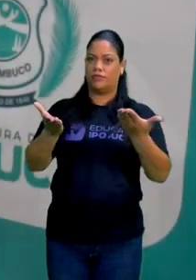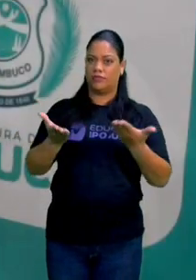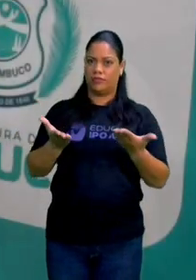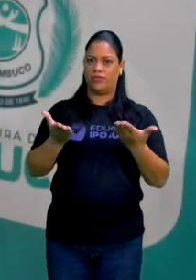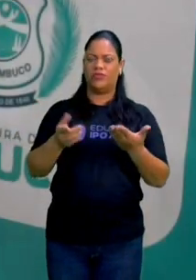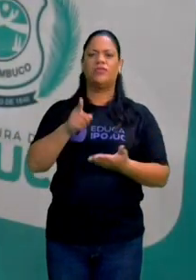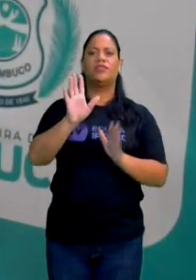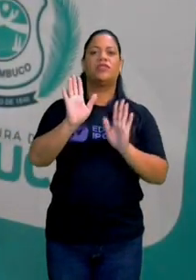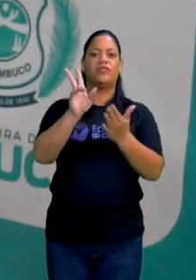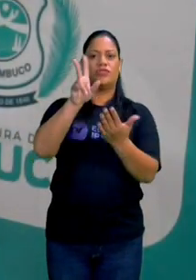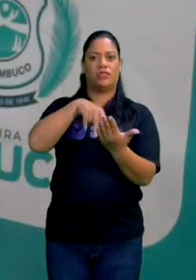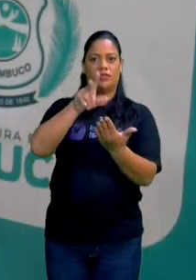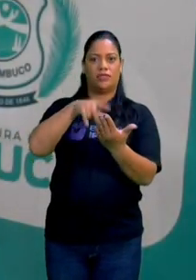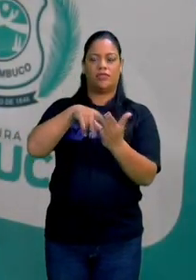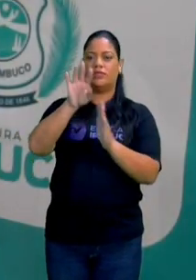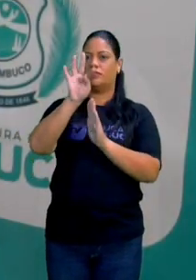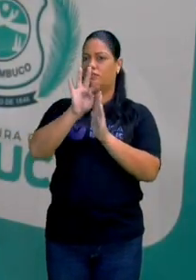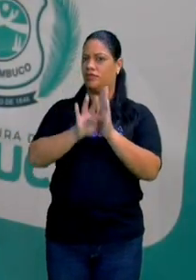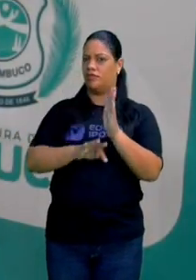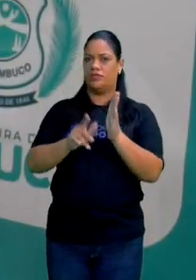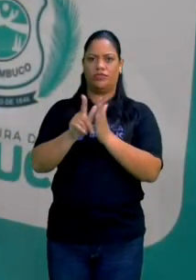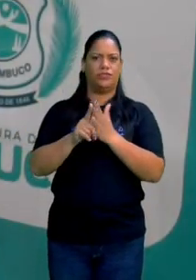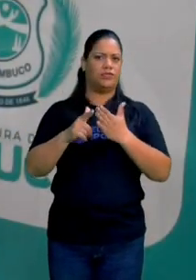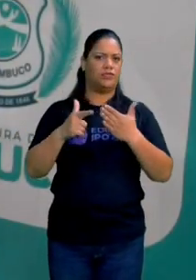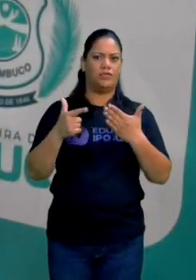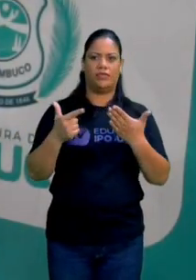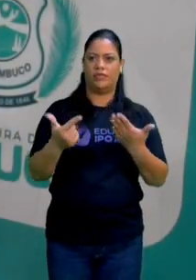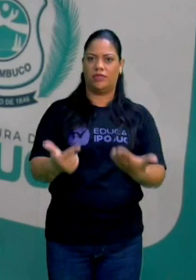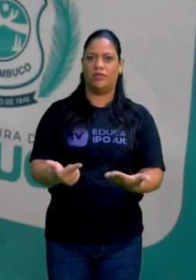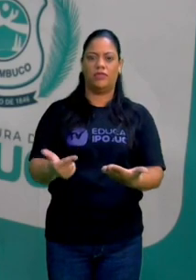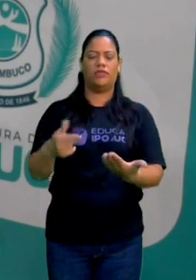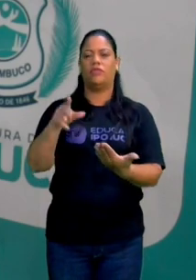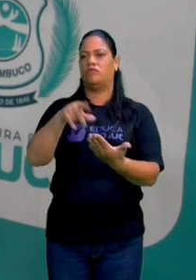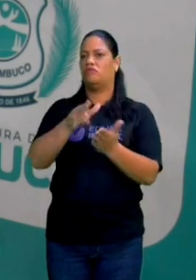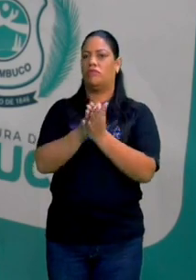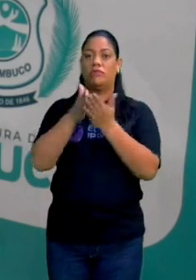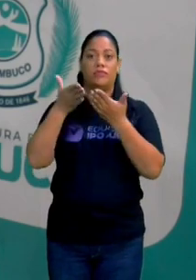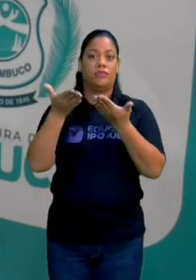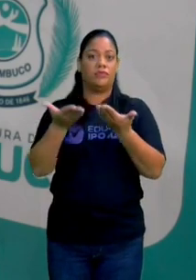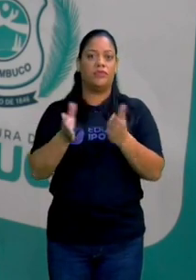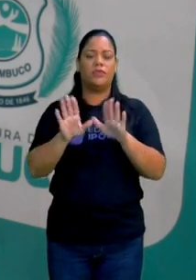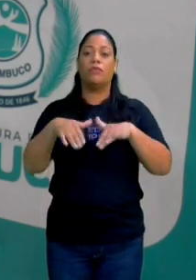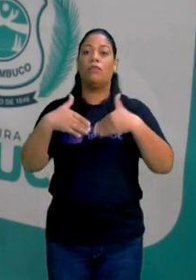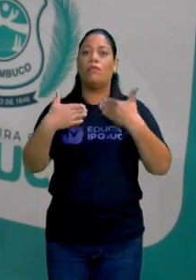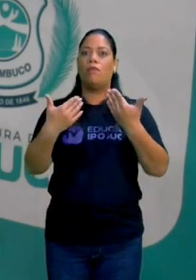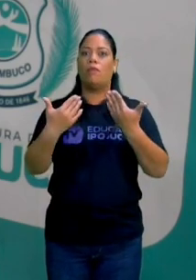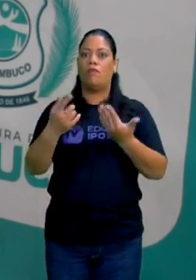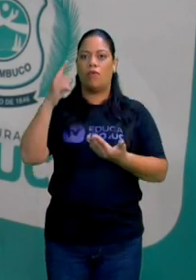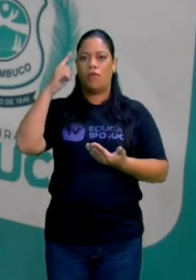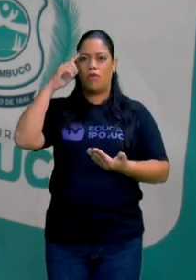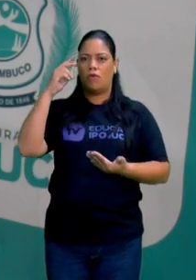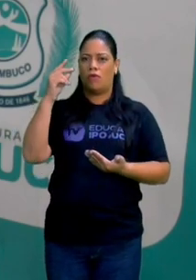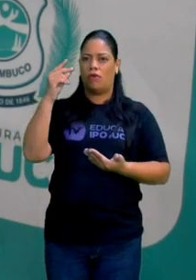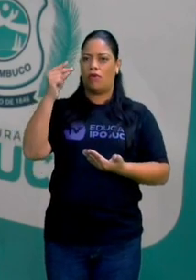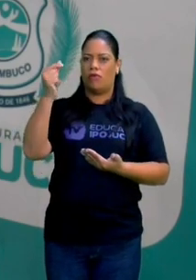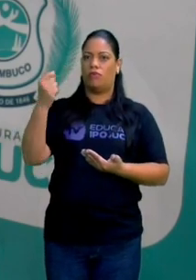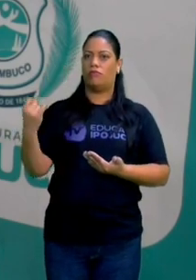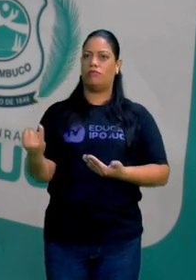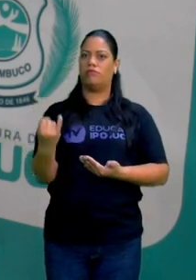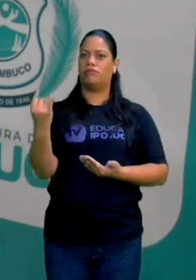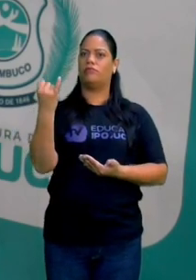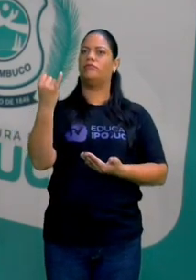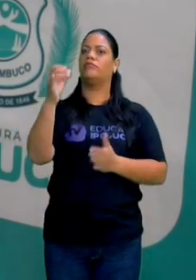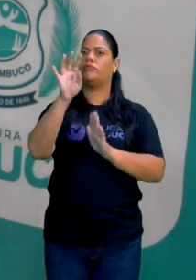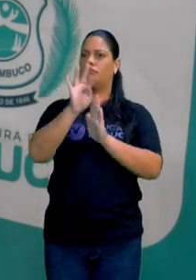quem já leu um texto, um pequeno texto que seja jornalístico ou de um livro, e qual é a ideia central daquele texto, que é ali